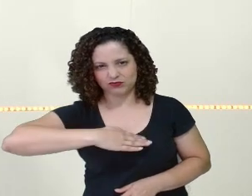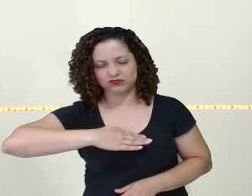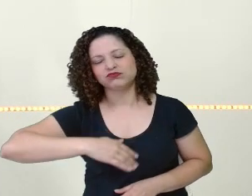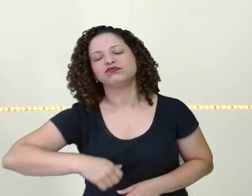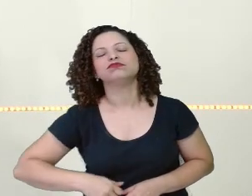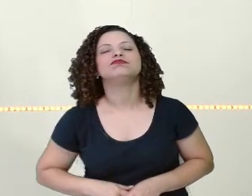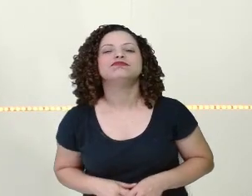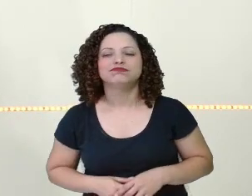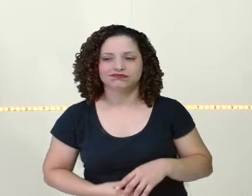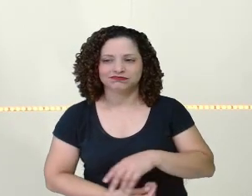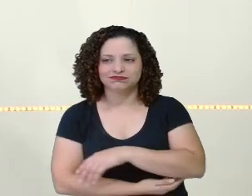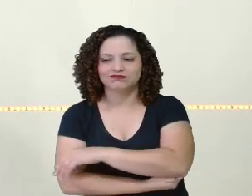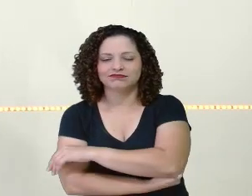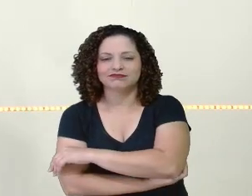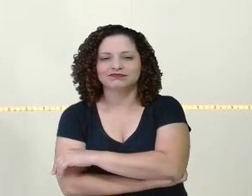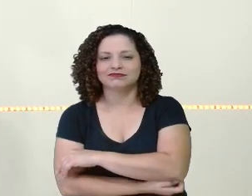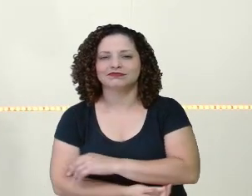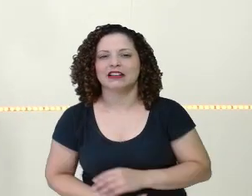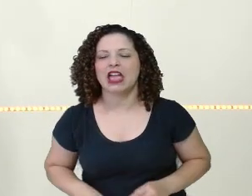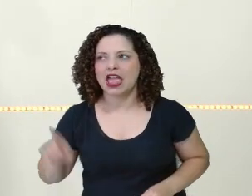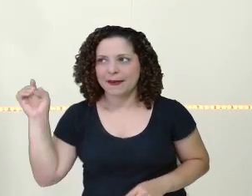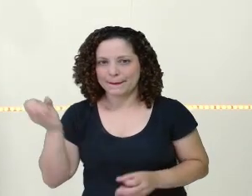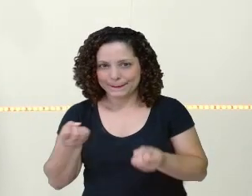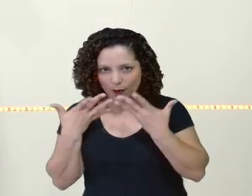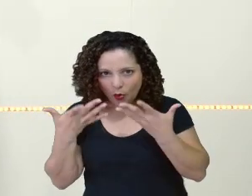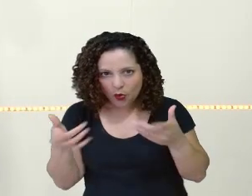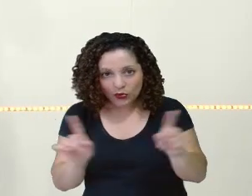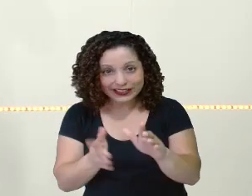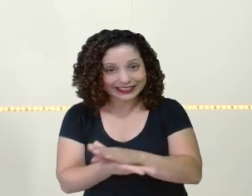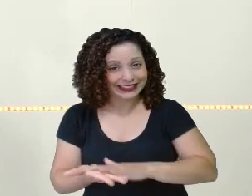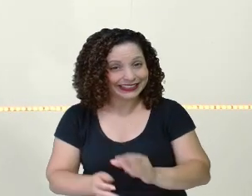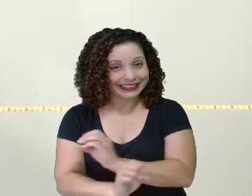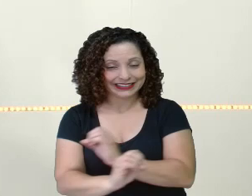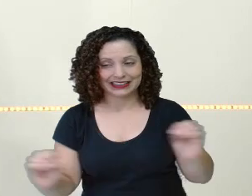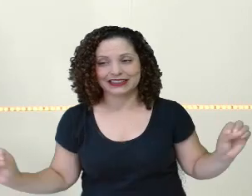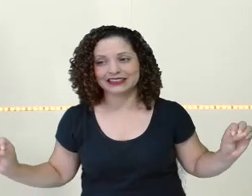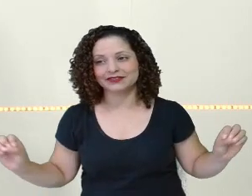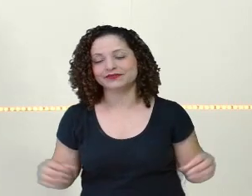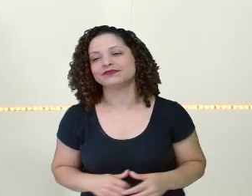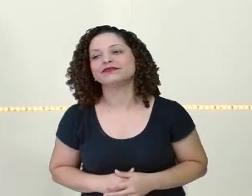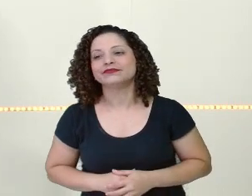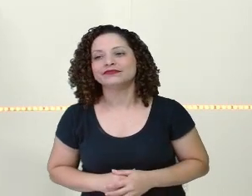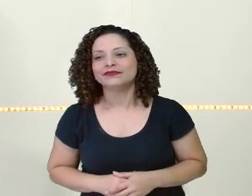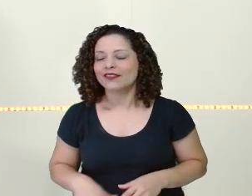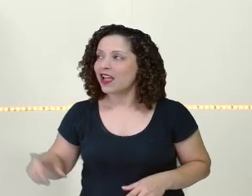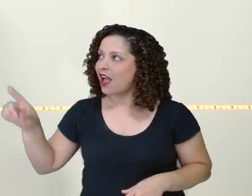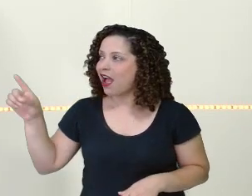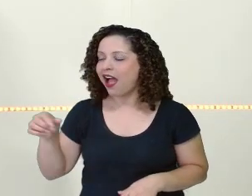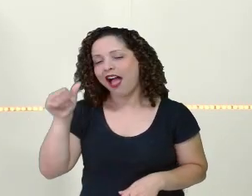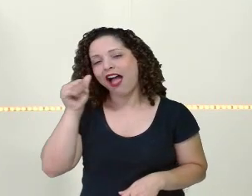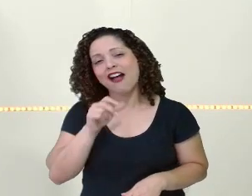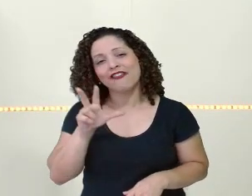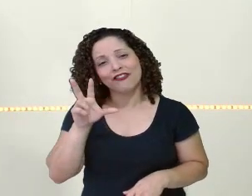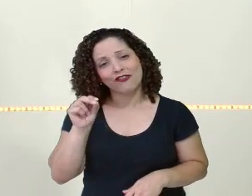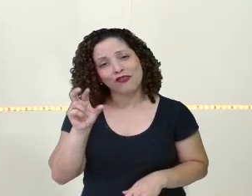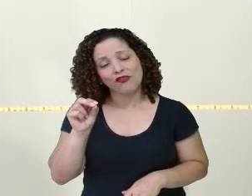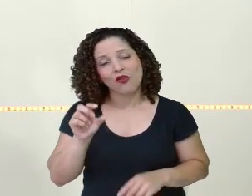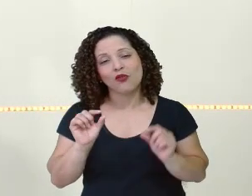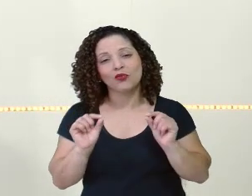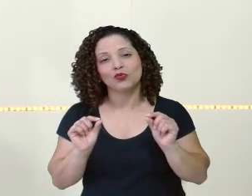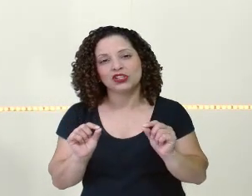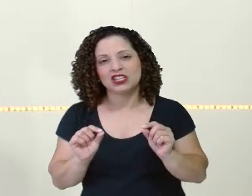malvado, tá? Não tinha nada de bom. E agora? A vovozinha, será que ela é